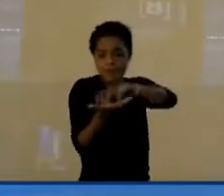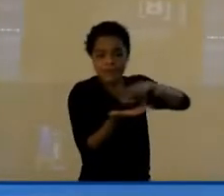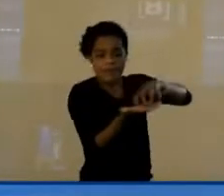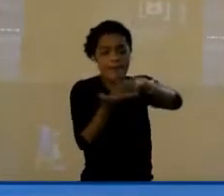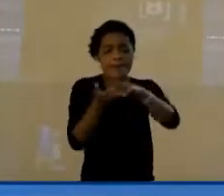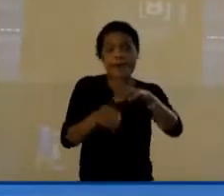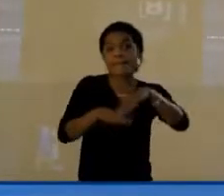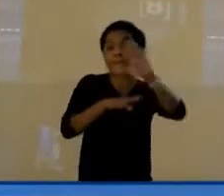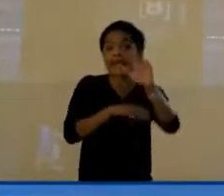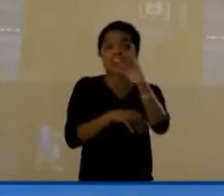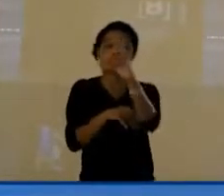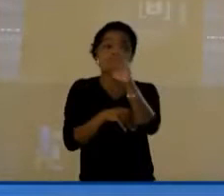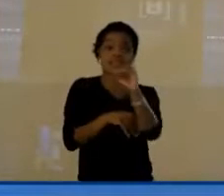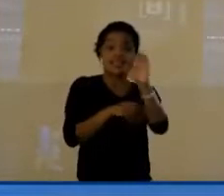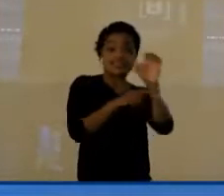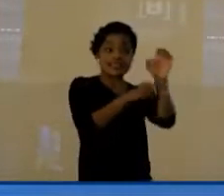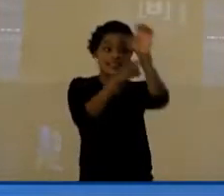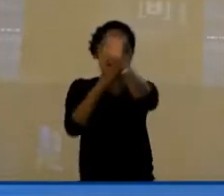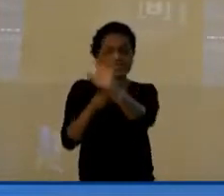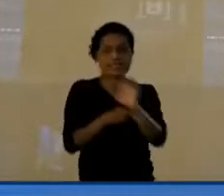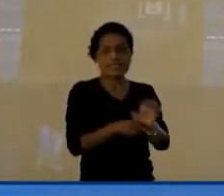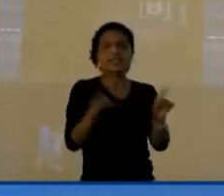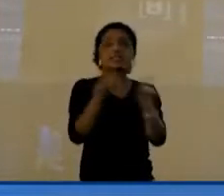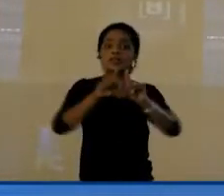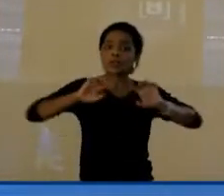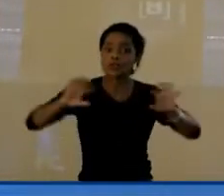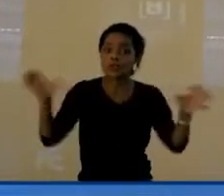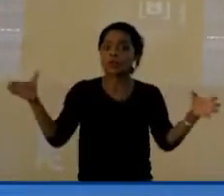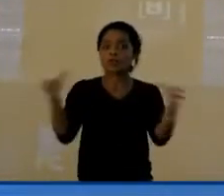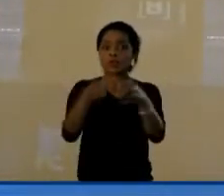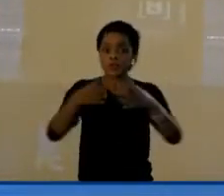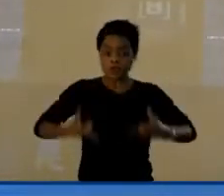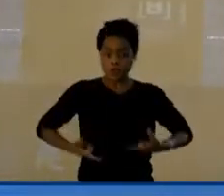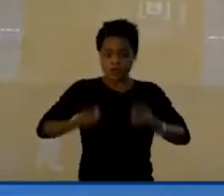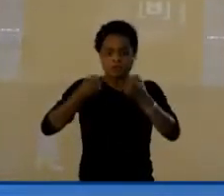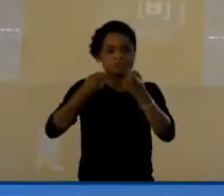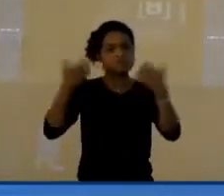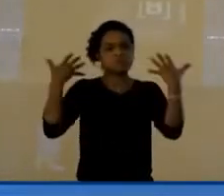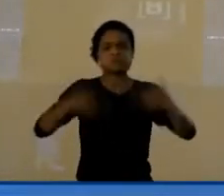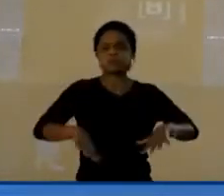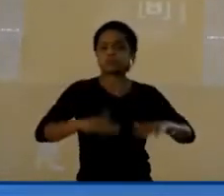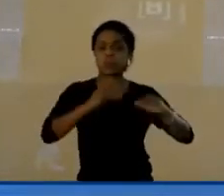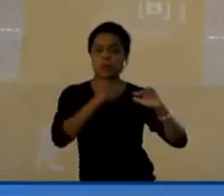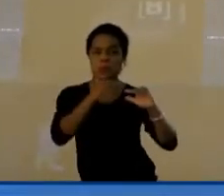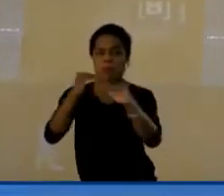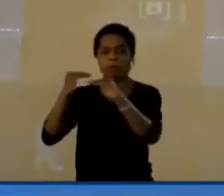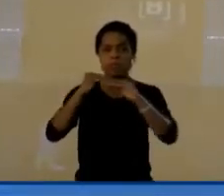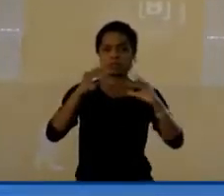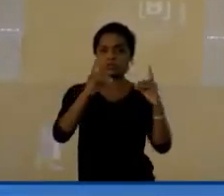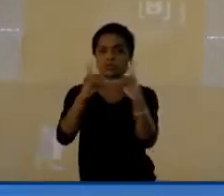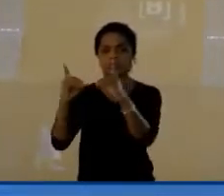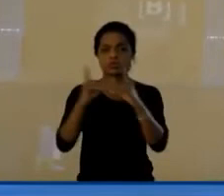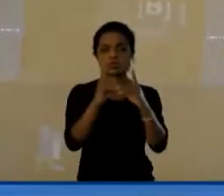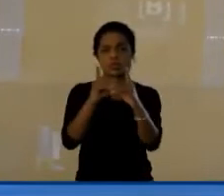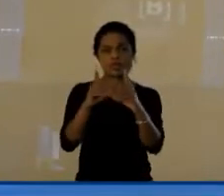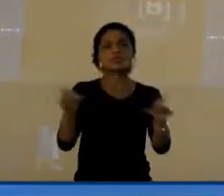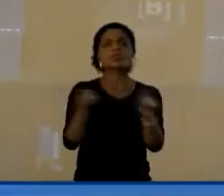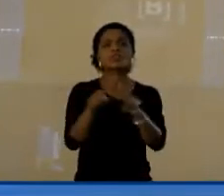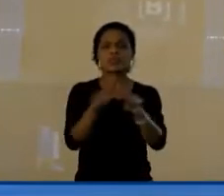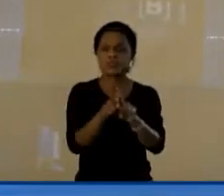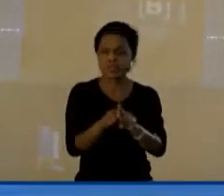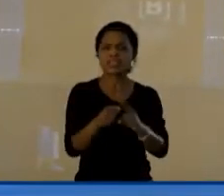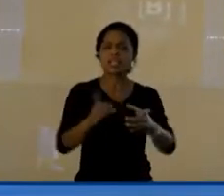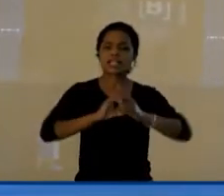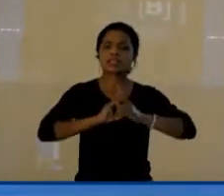mais de 10 estados. O grupo Oncoclínicas elevou o padrão do atendimento oncológico no Brasil. Mais do que isso, ele